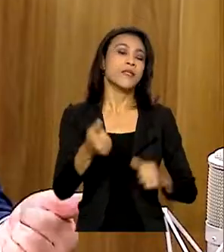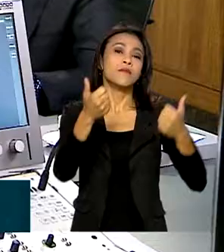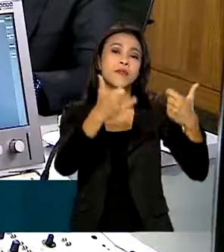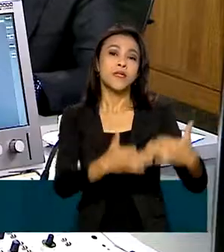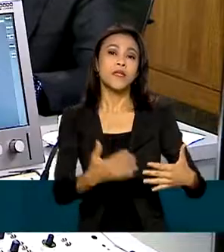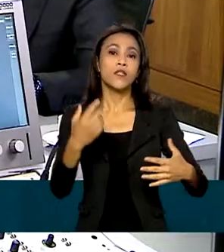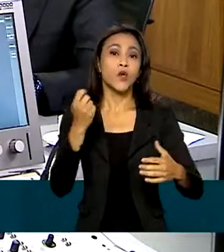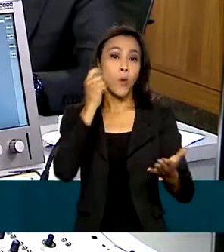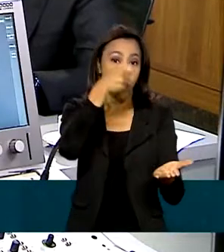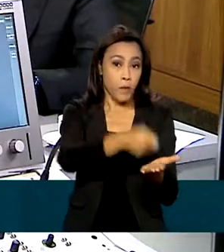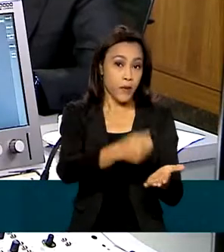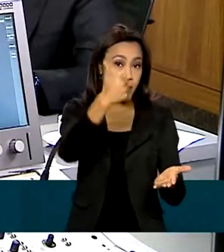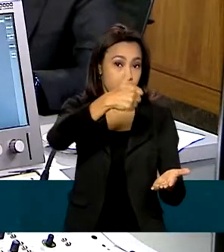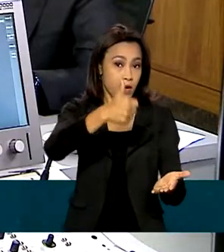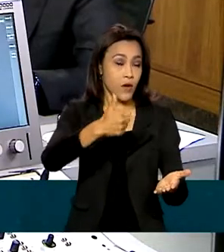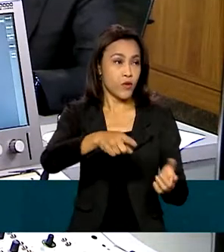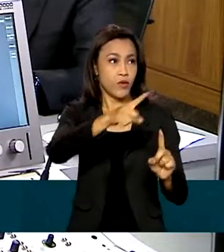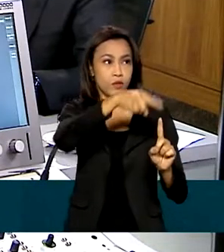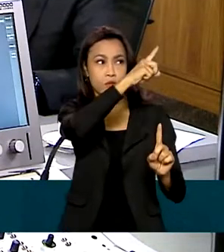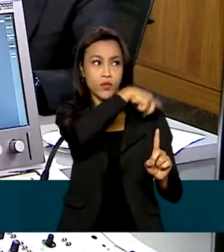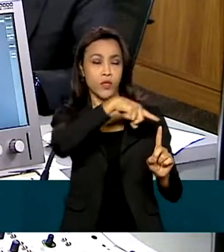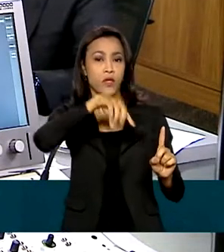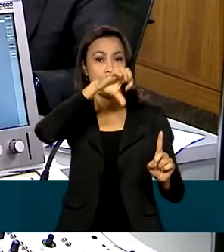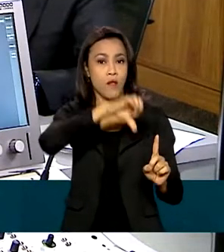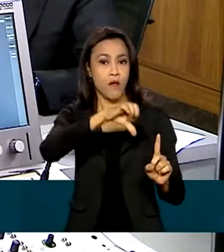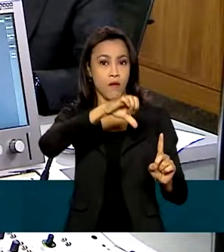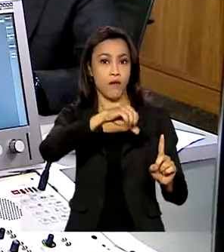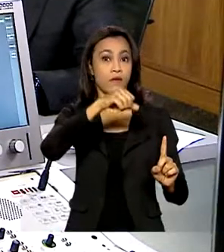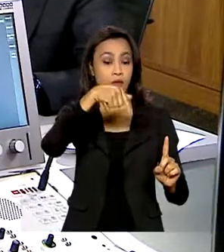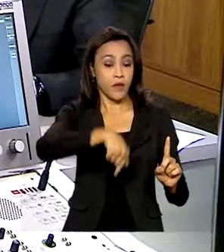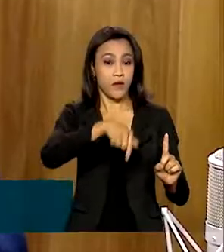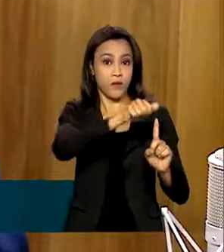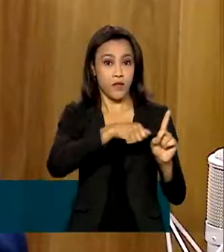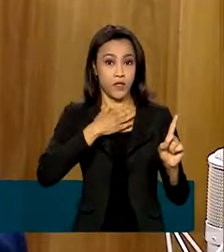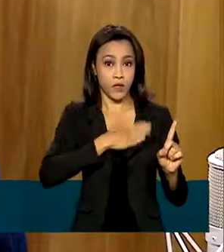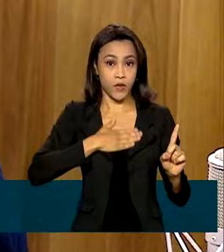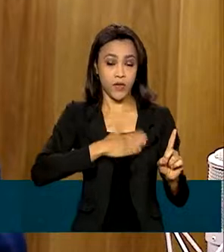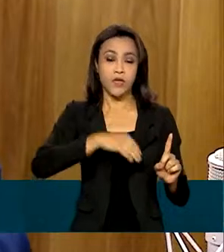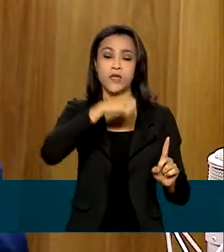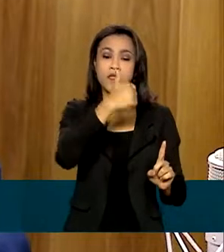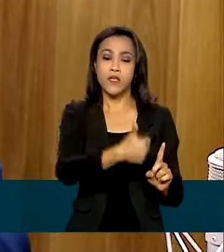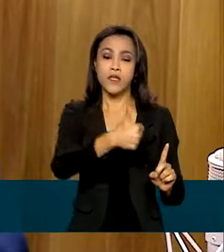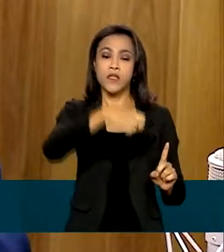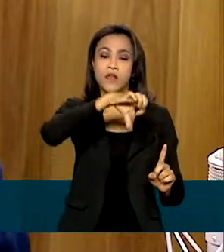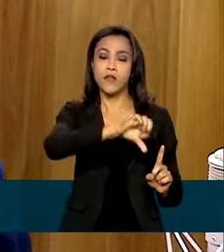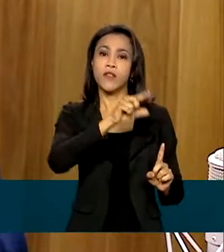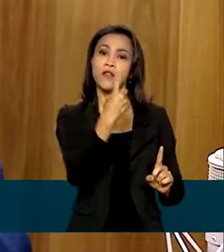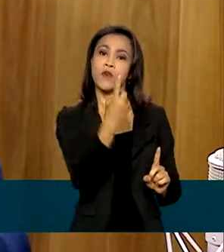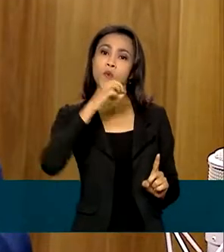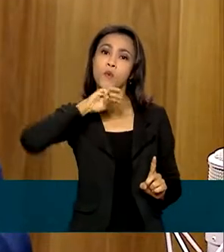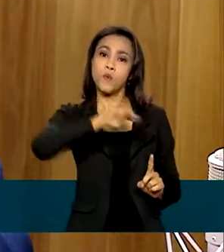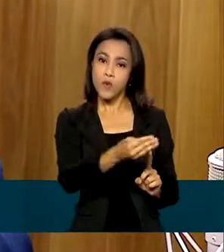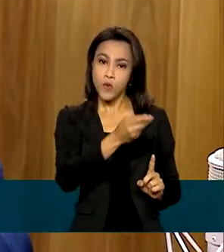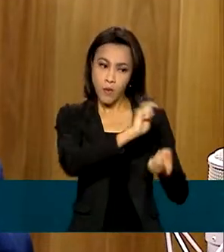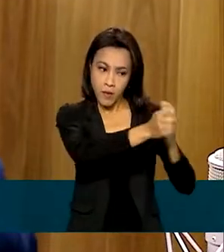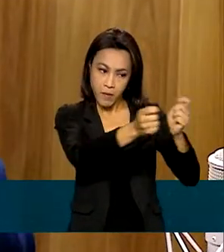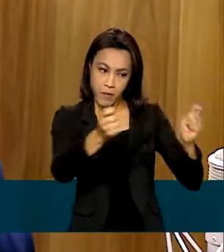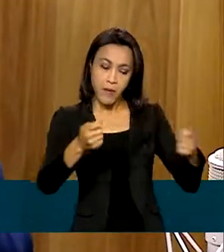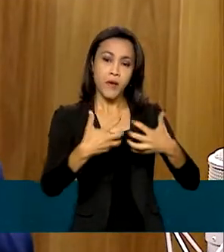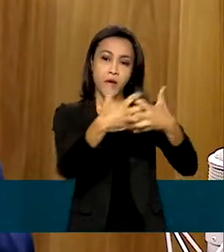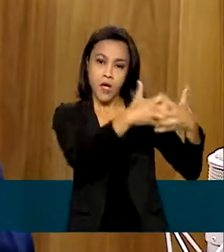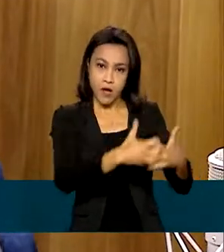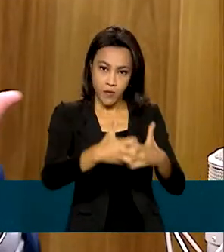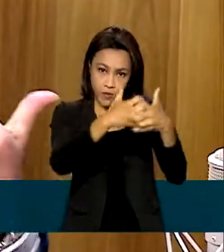ser pago no dia 9 do 8 e agora nós pagamos 191 mil caminhoneiros. E